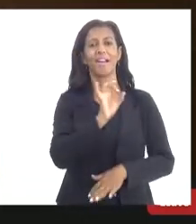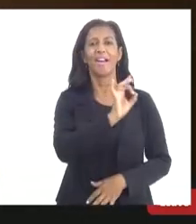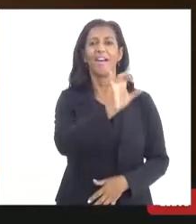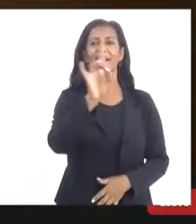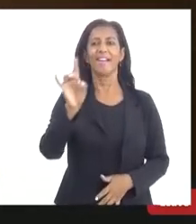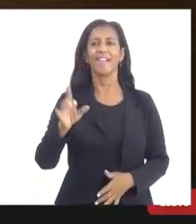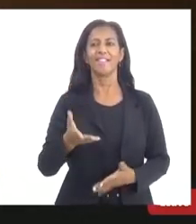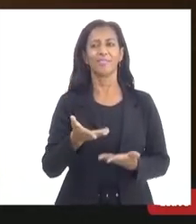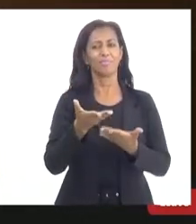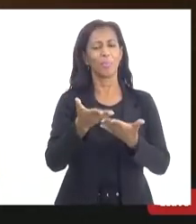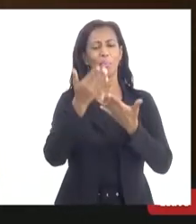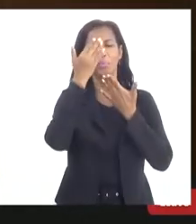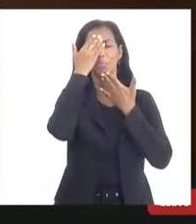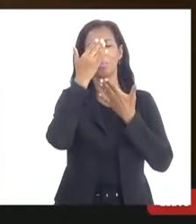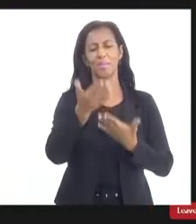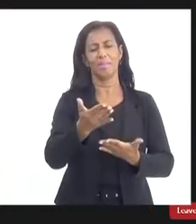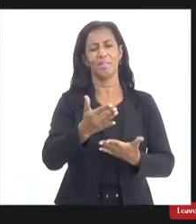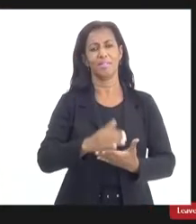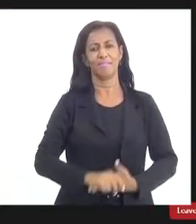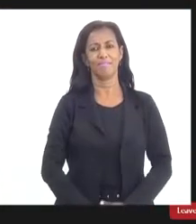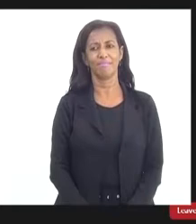um de vocês muito obrigado